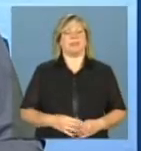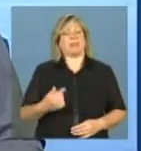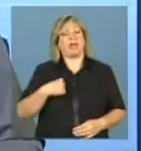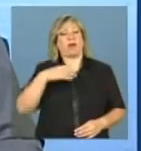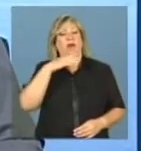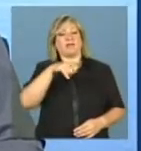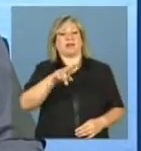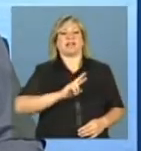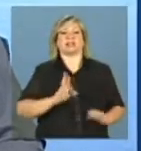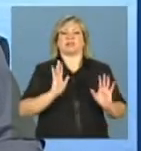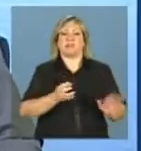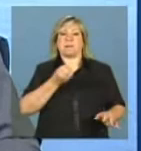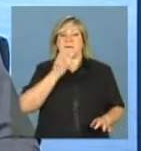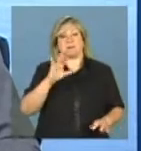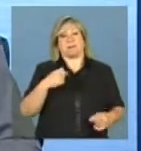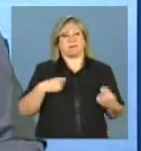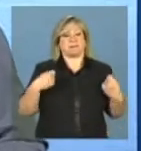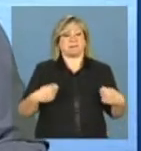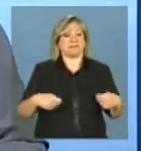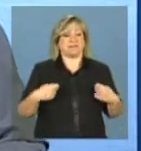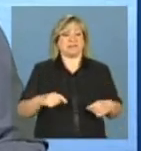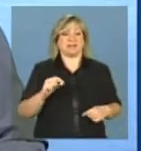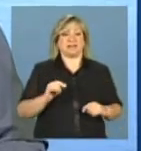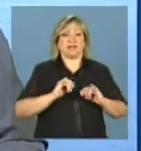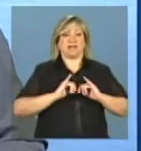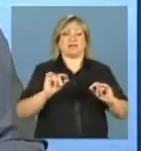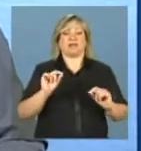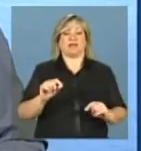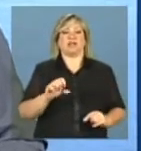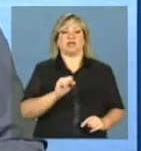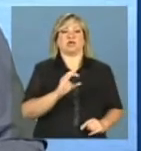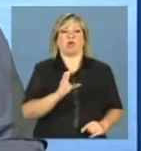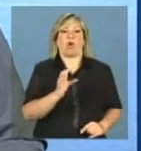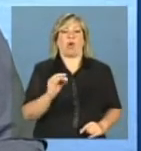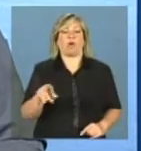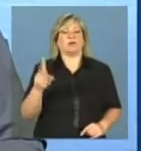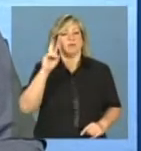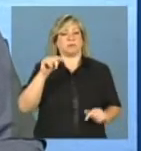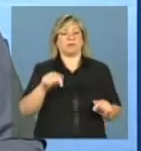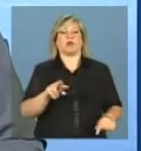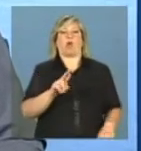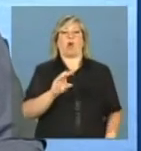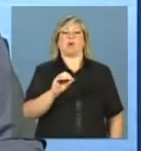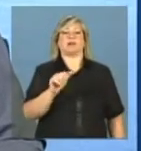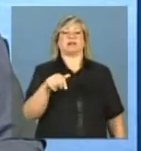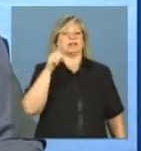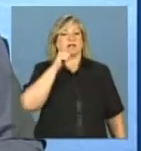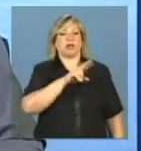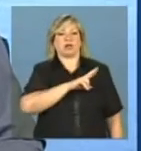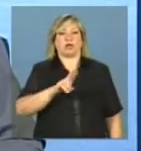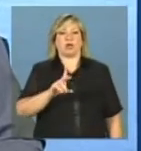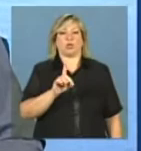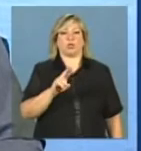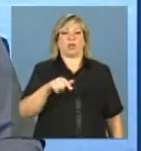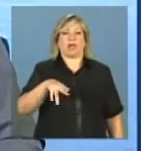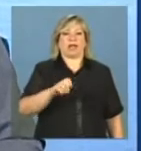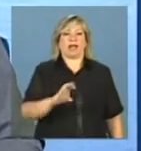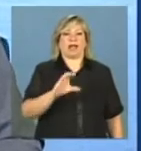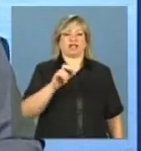respondeu bem essa próxima pergunta, mas eu preciso da parte da socorro também nessa resposta. A Rosana Alves, de Duque de Caxias, no Rio de Janeiro,